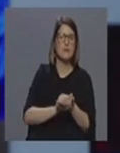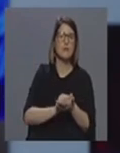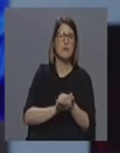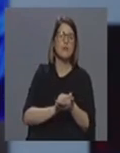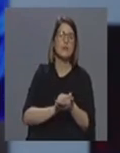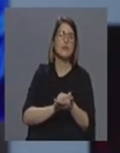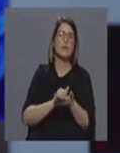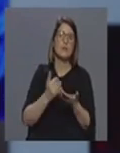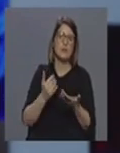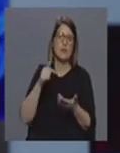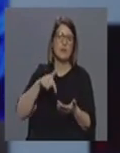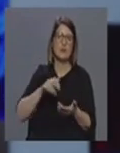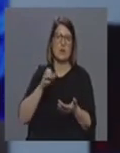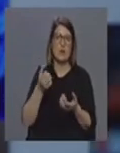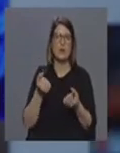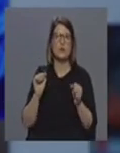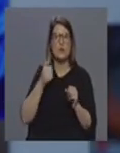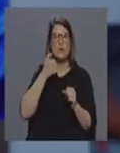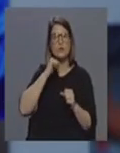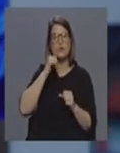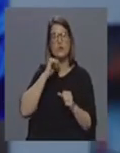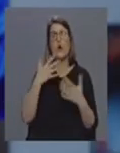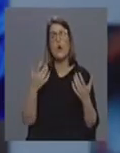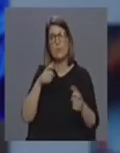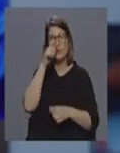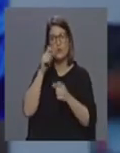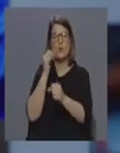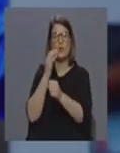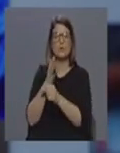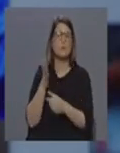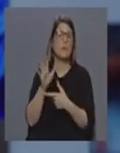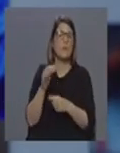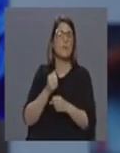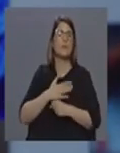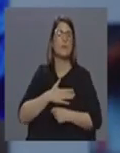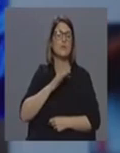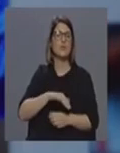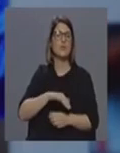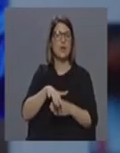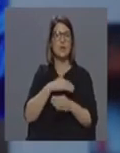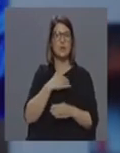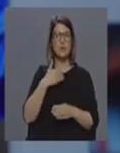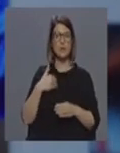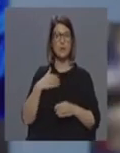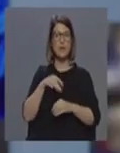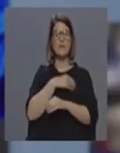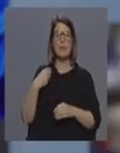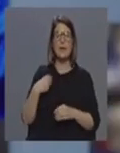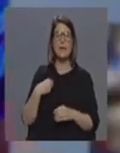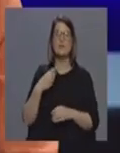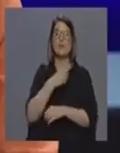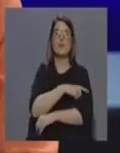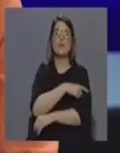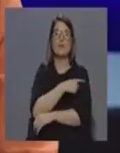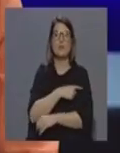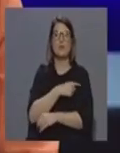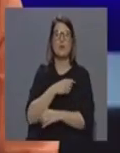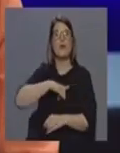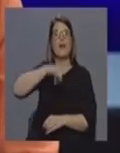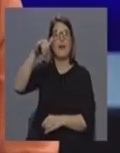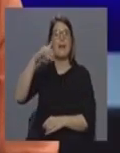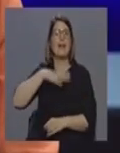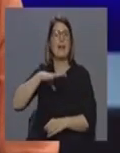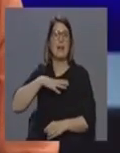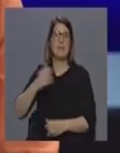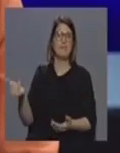à região de Açores ou de outros que entanto nomeadamente profissionais de saúde enfermeiros, médicos e outros profissionais que entanto também tenham saído e queiram